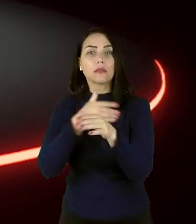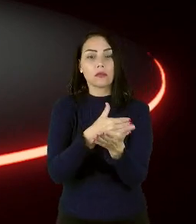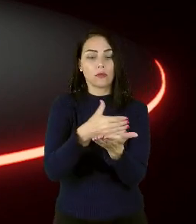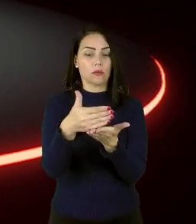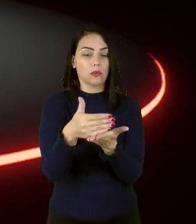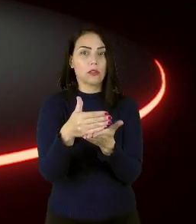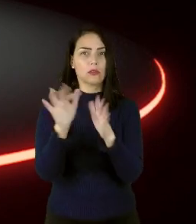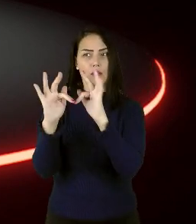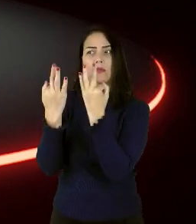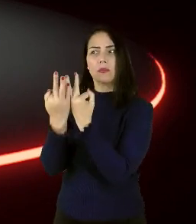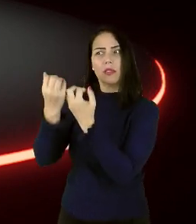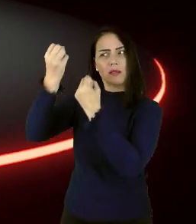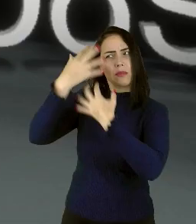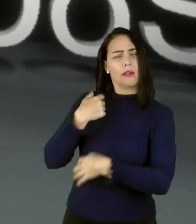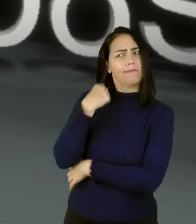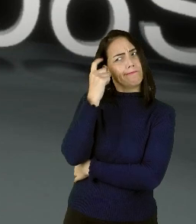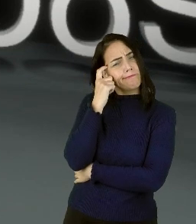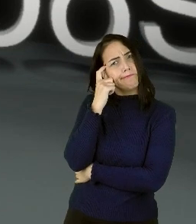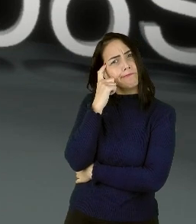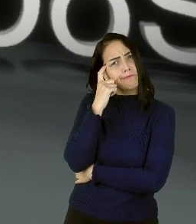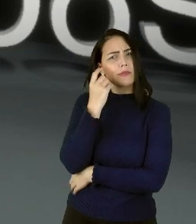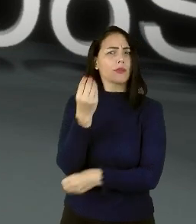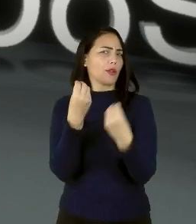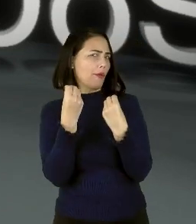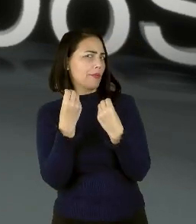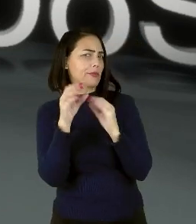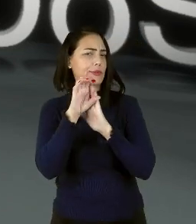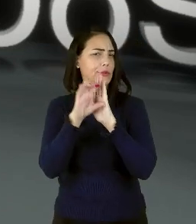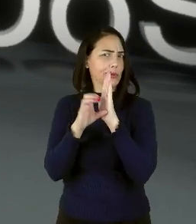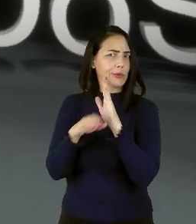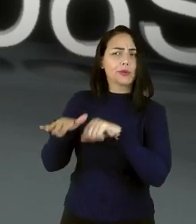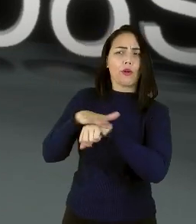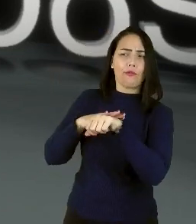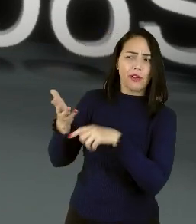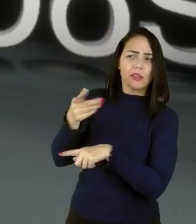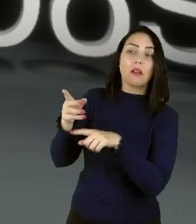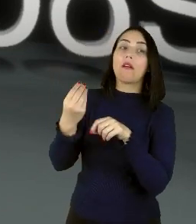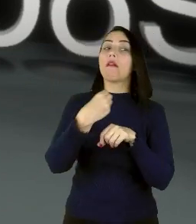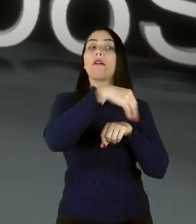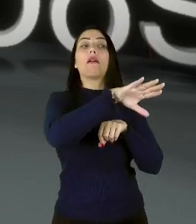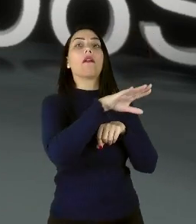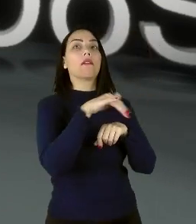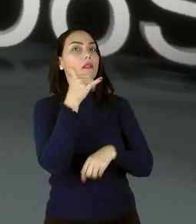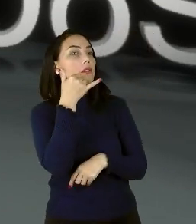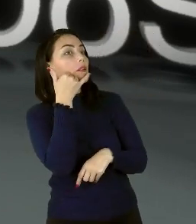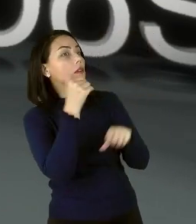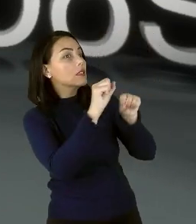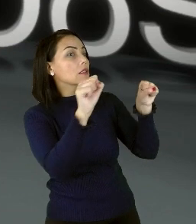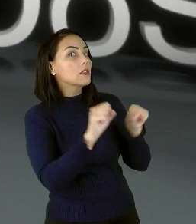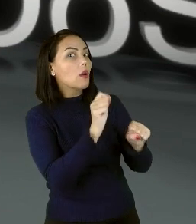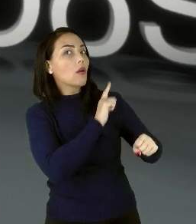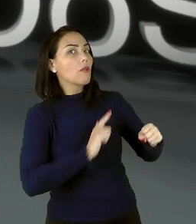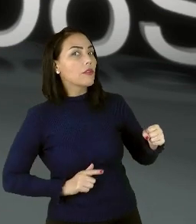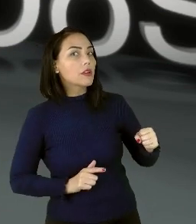início, as famílias ficaram desconfiadas de que o conteúdo das conversas fosse encaminhado para o setor de imigração do governo.